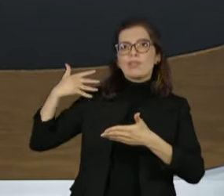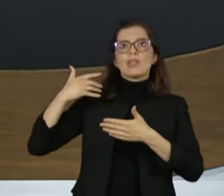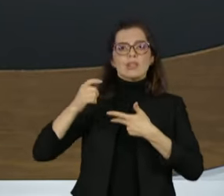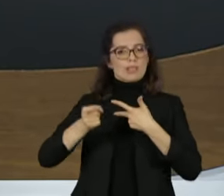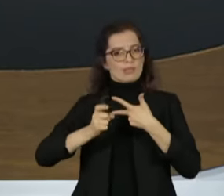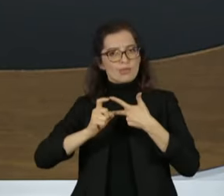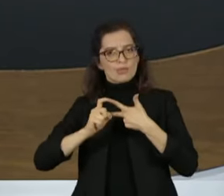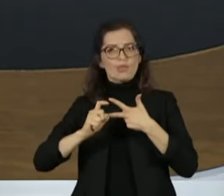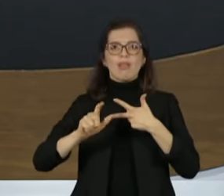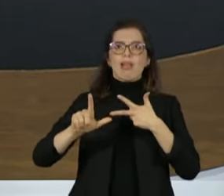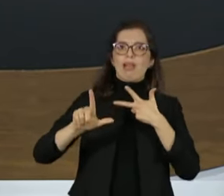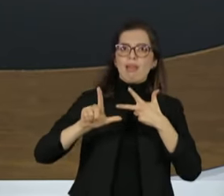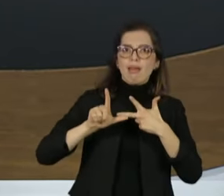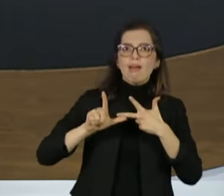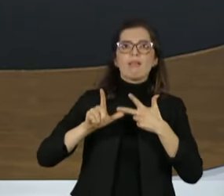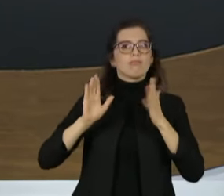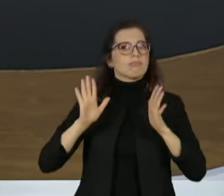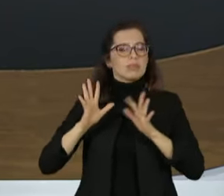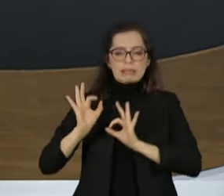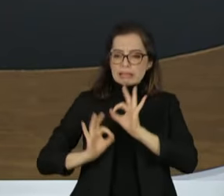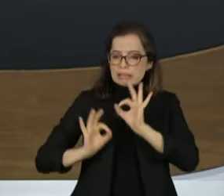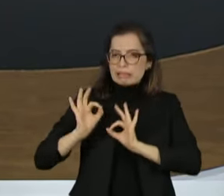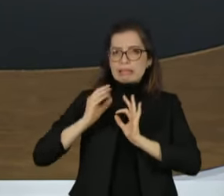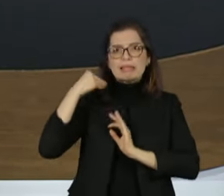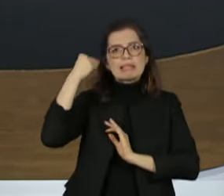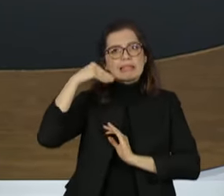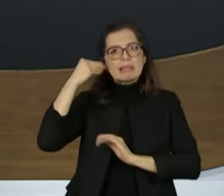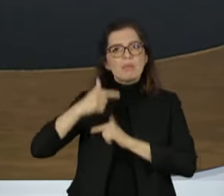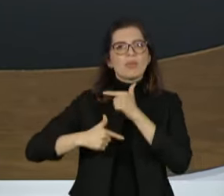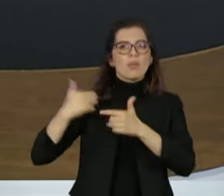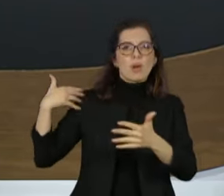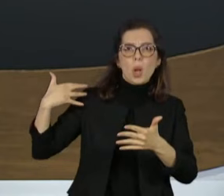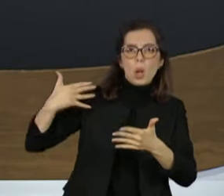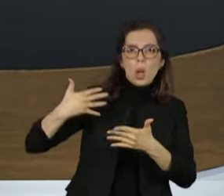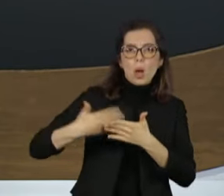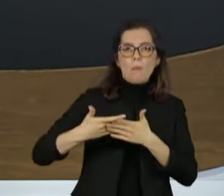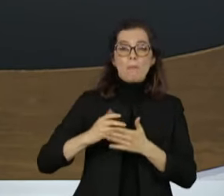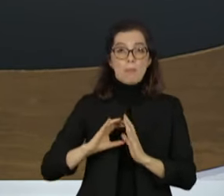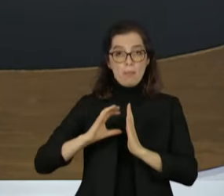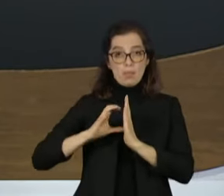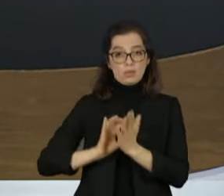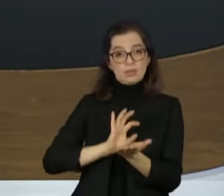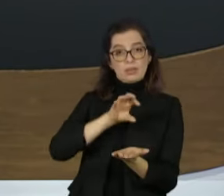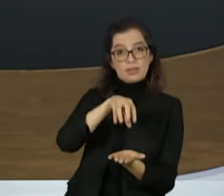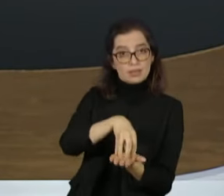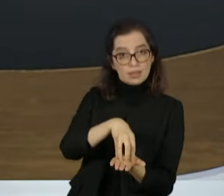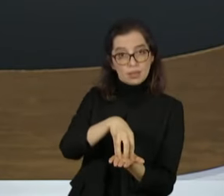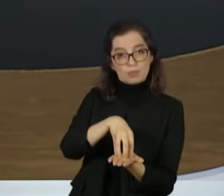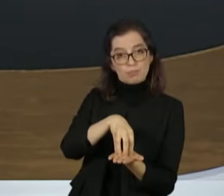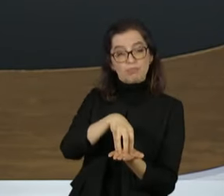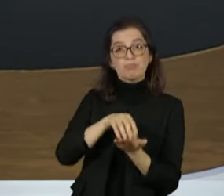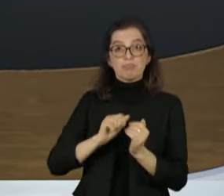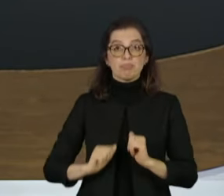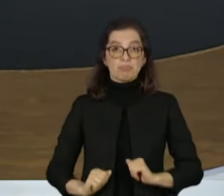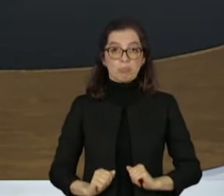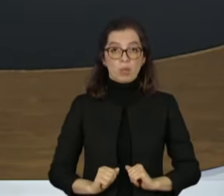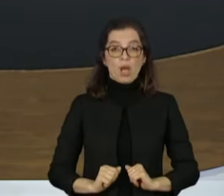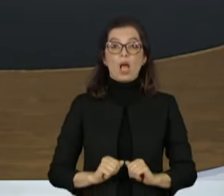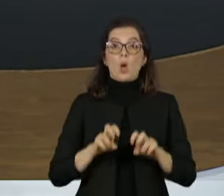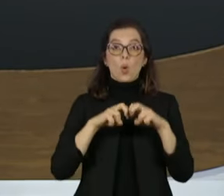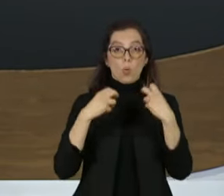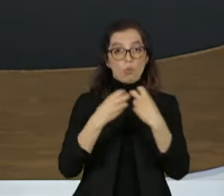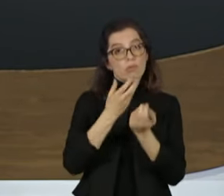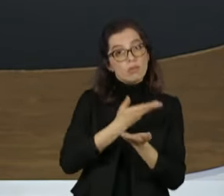tão eficaz de que haveria espaço para um centro em meio a essa polarização. O Roda Viva recebe a